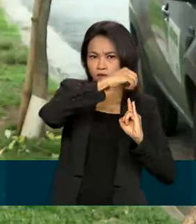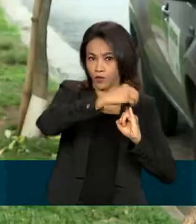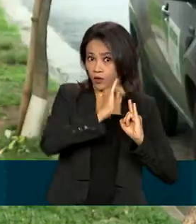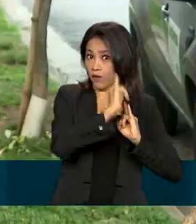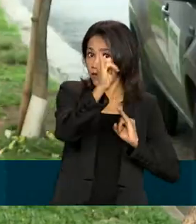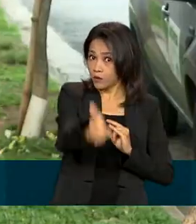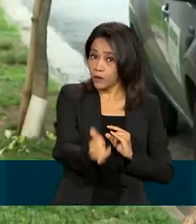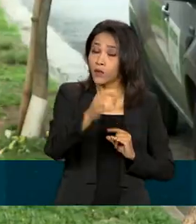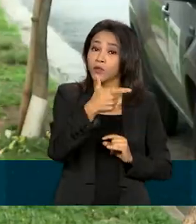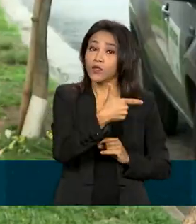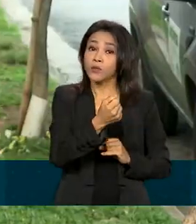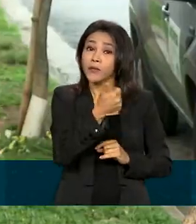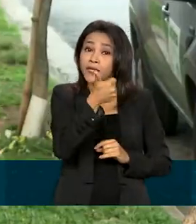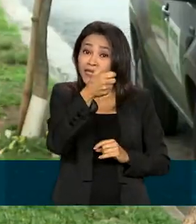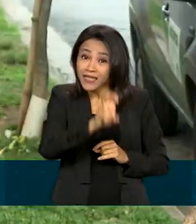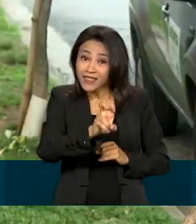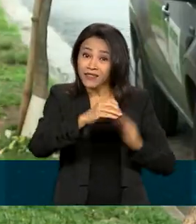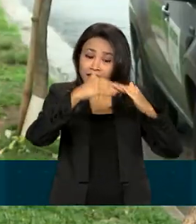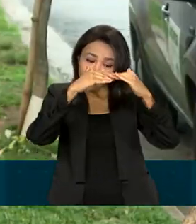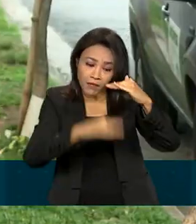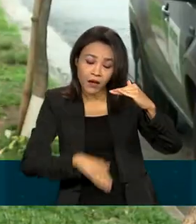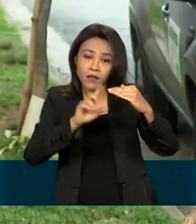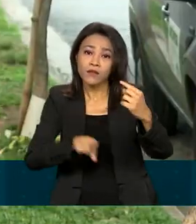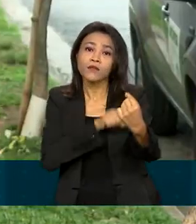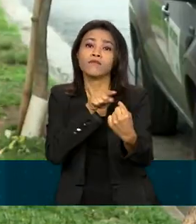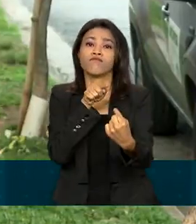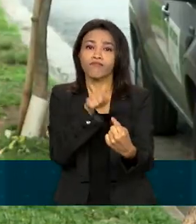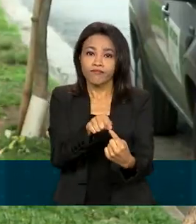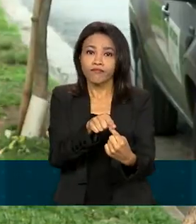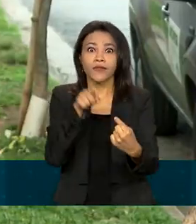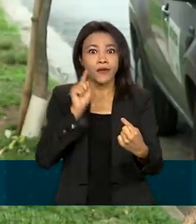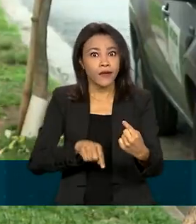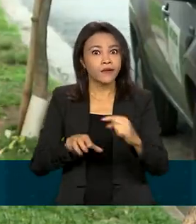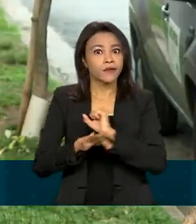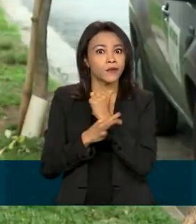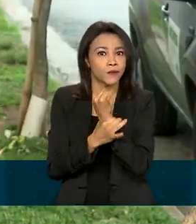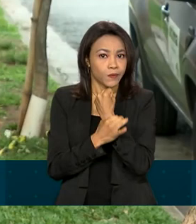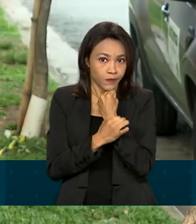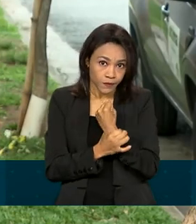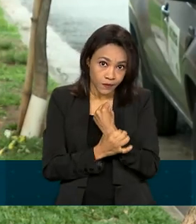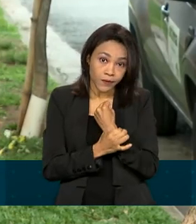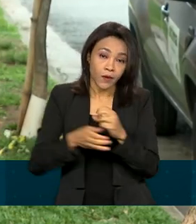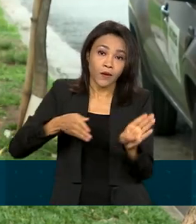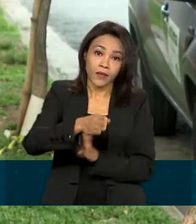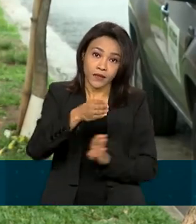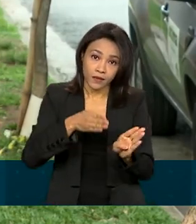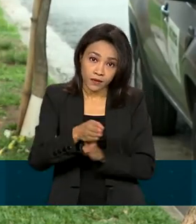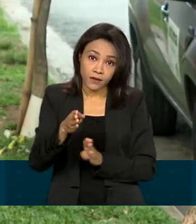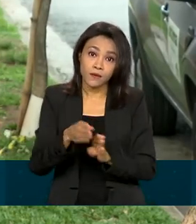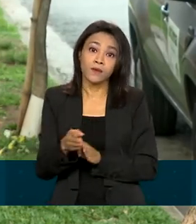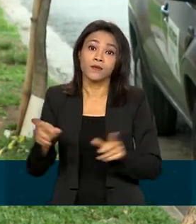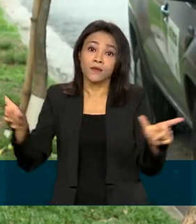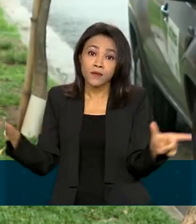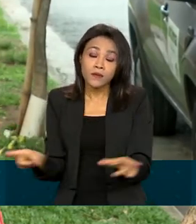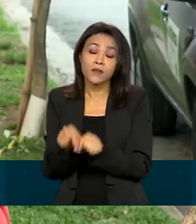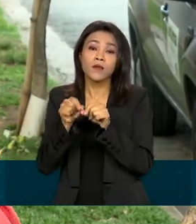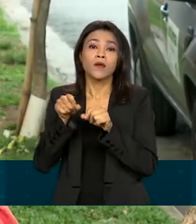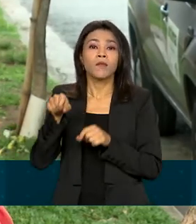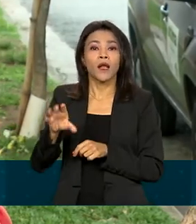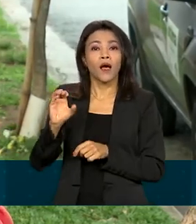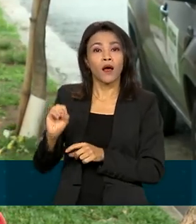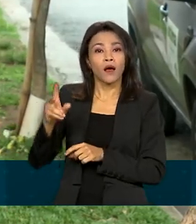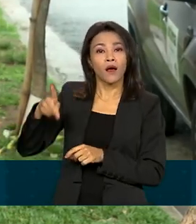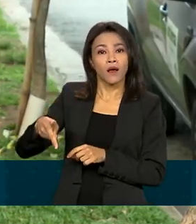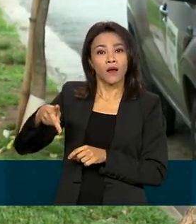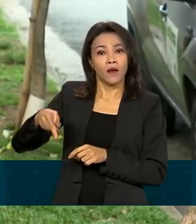a cobertura vacinal está abaixo do mínimo, que é considerado seguro, né, recomendado pela Organização Mundial de Saúde,